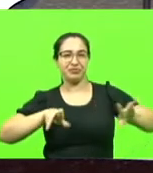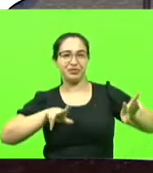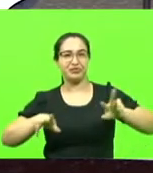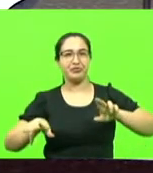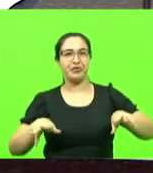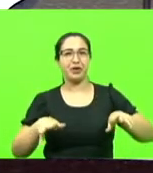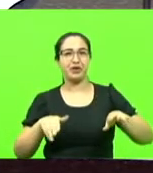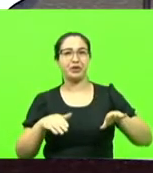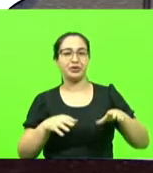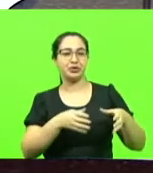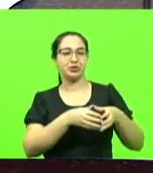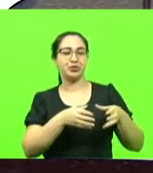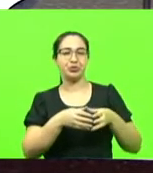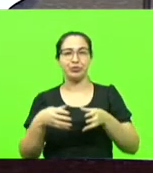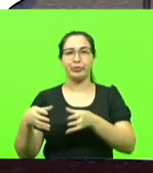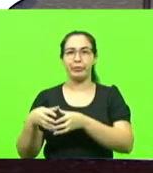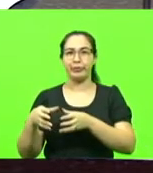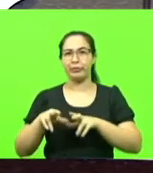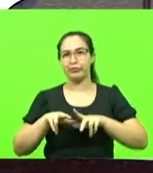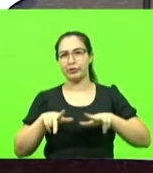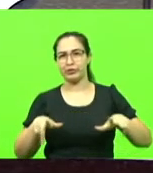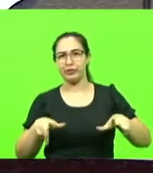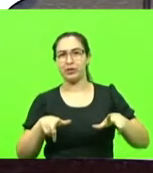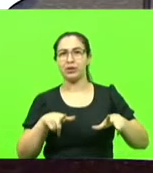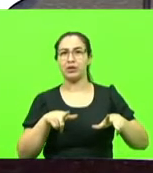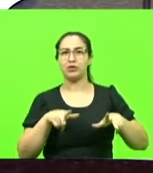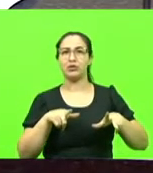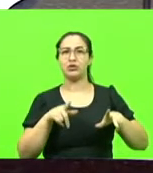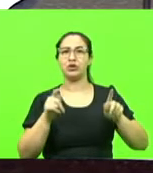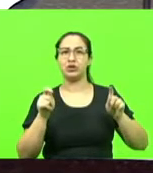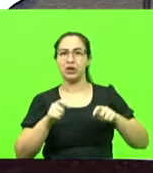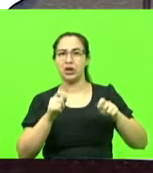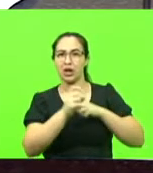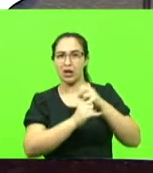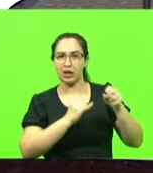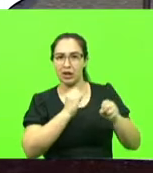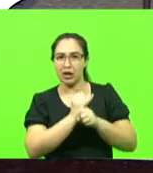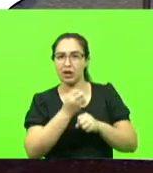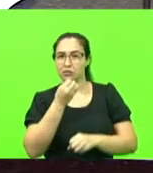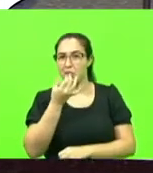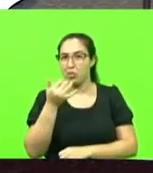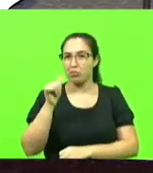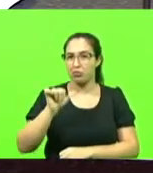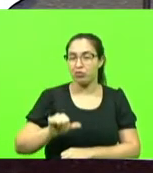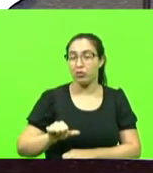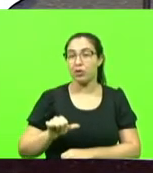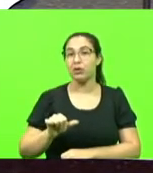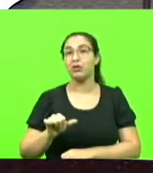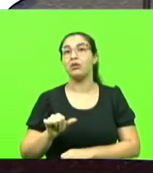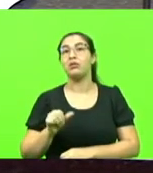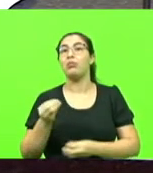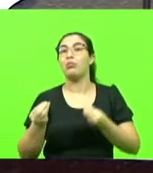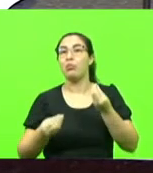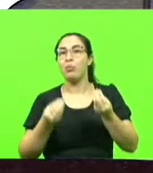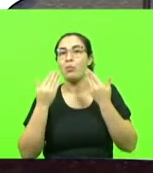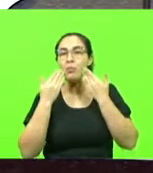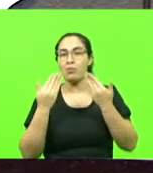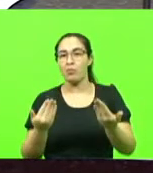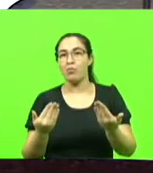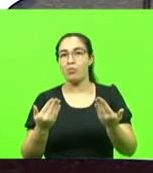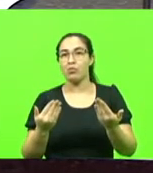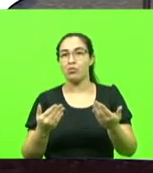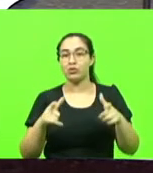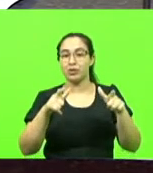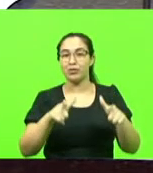conectividade nas cidades, outra questão é o alcance em regiões